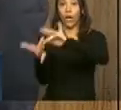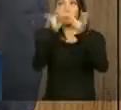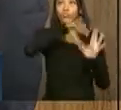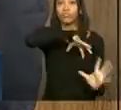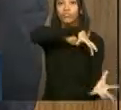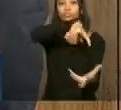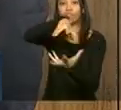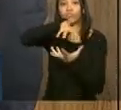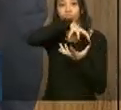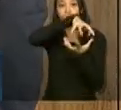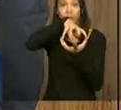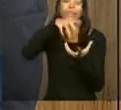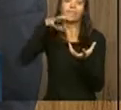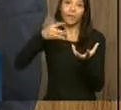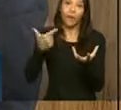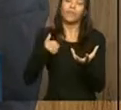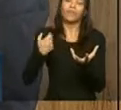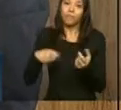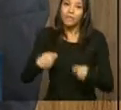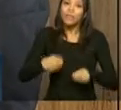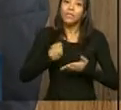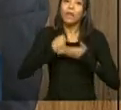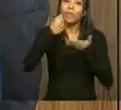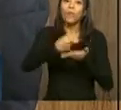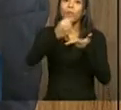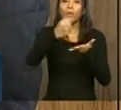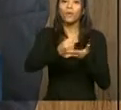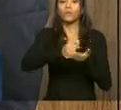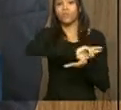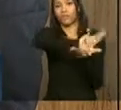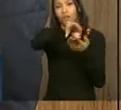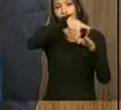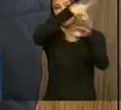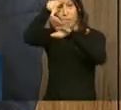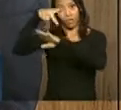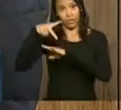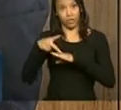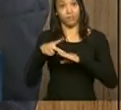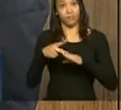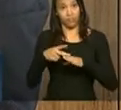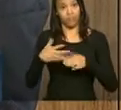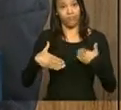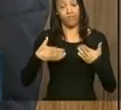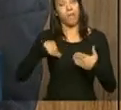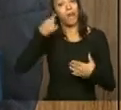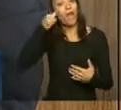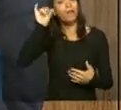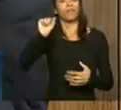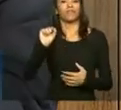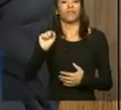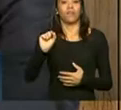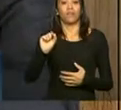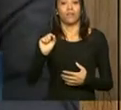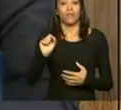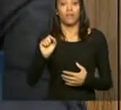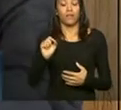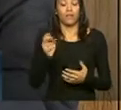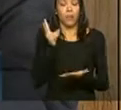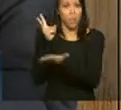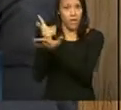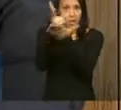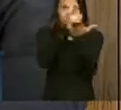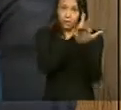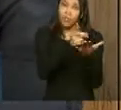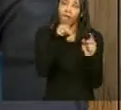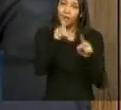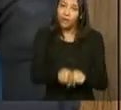preciso haver uma cooperação crescente entre os países para evitar que, ao mesmo tempo em que